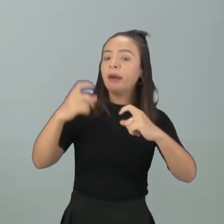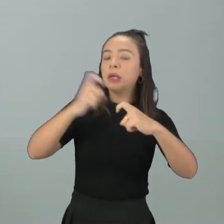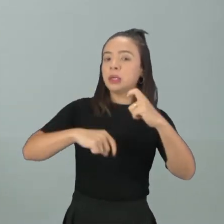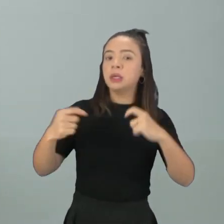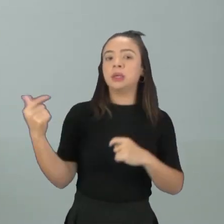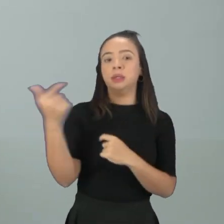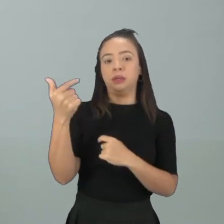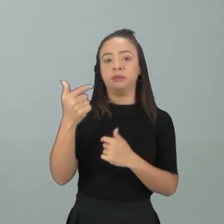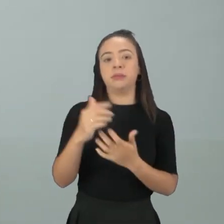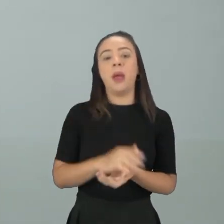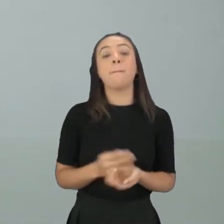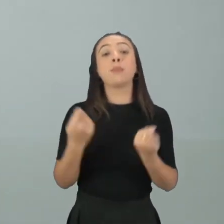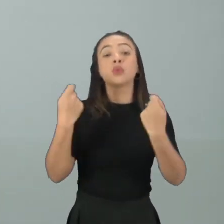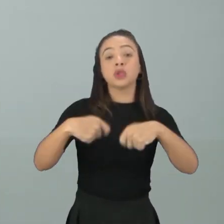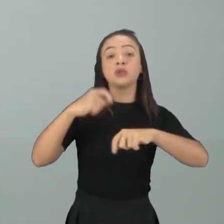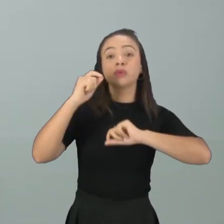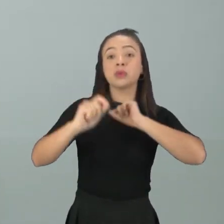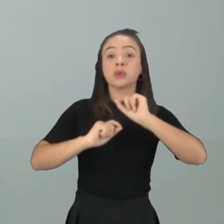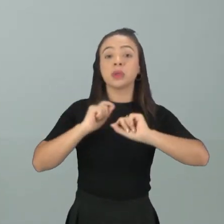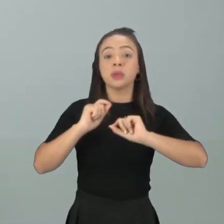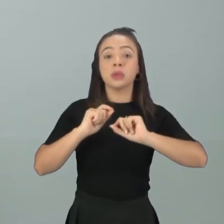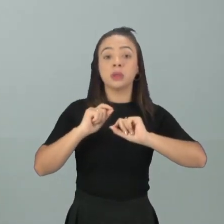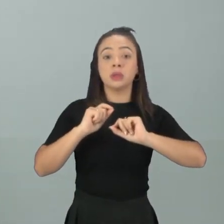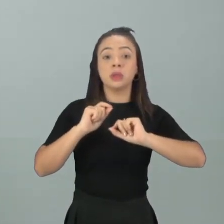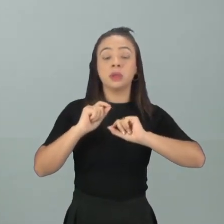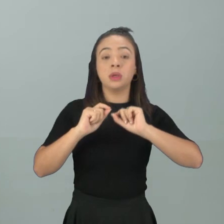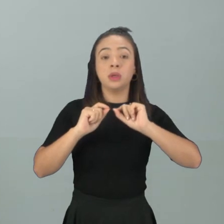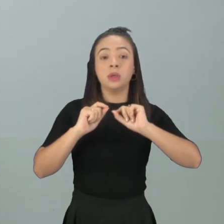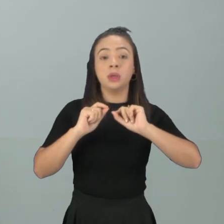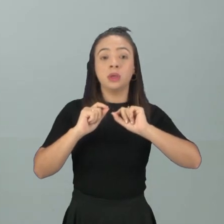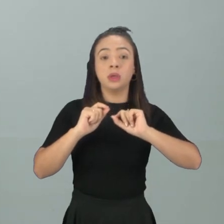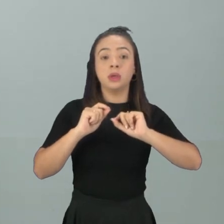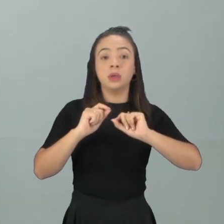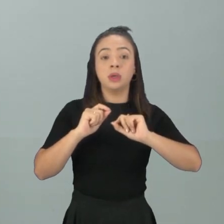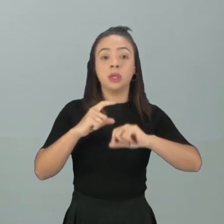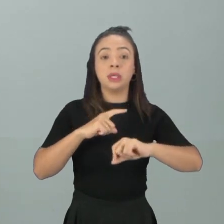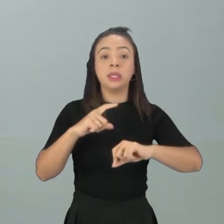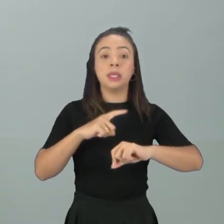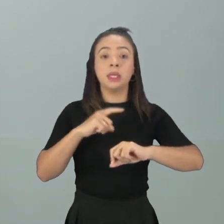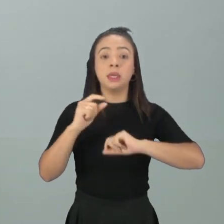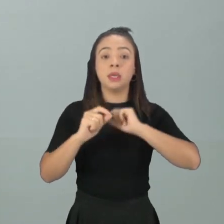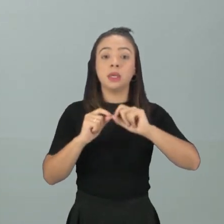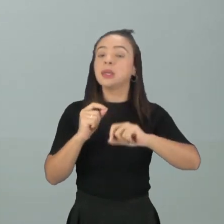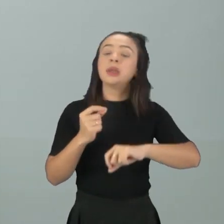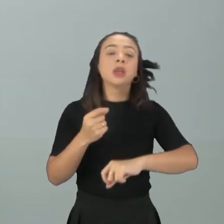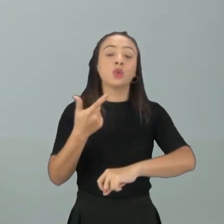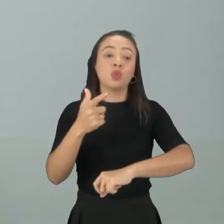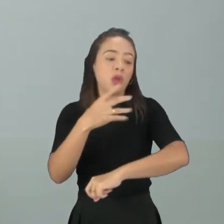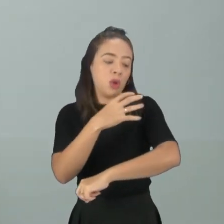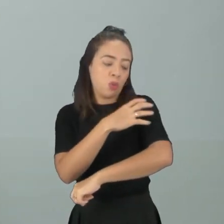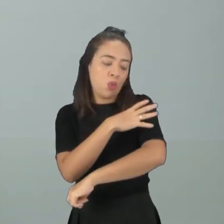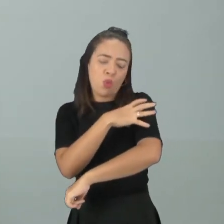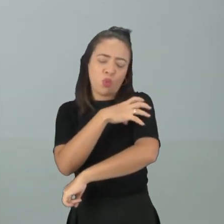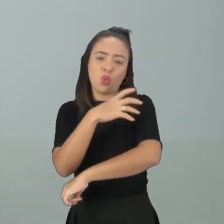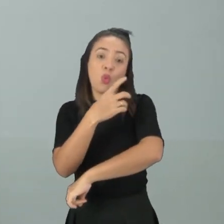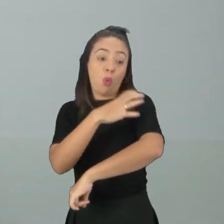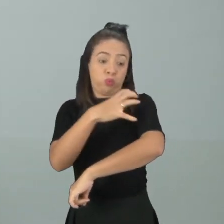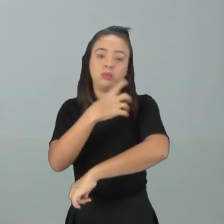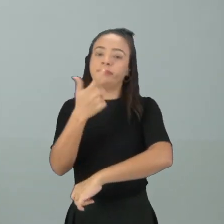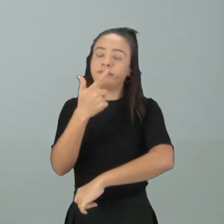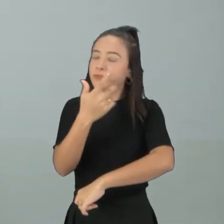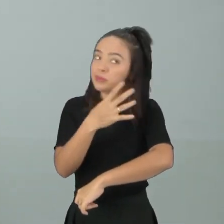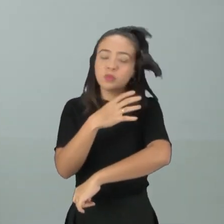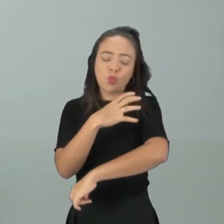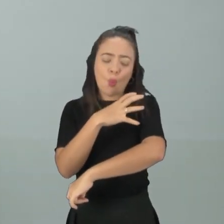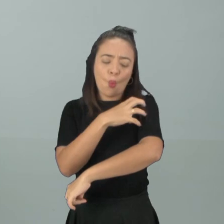ficar com o corpo um pouco mais Com concentração de gordura, Não tantos músculos Ele não pode... Ele pode